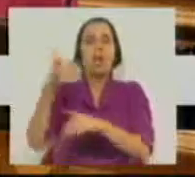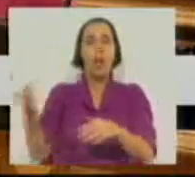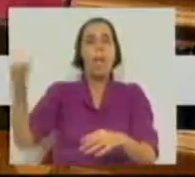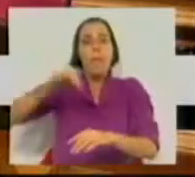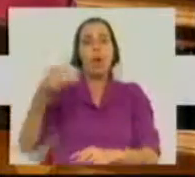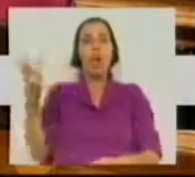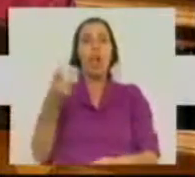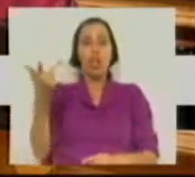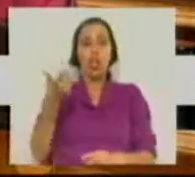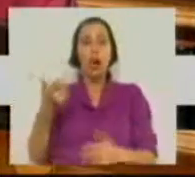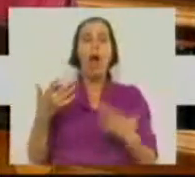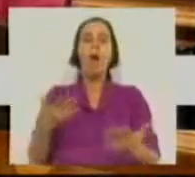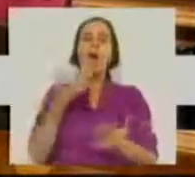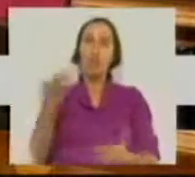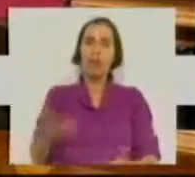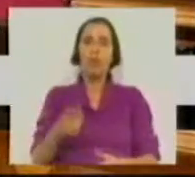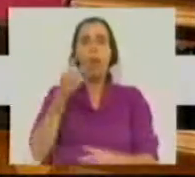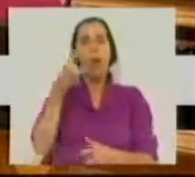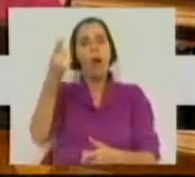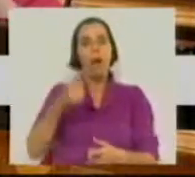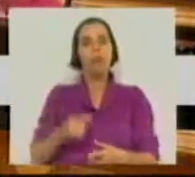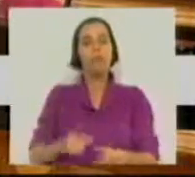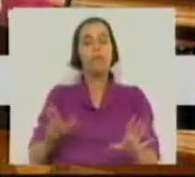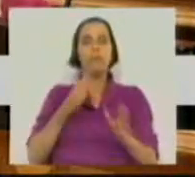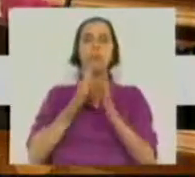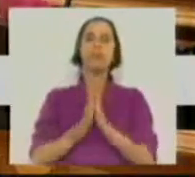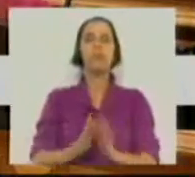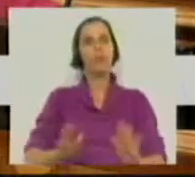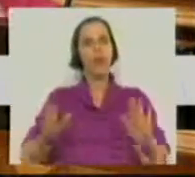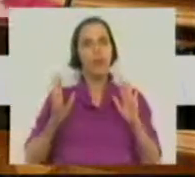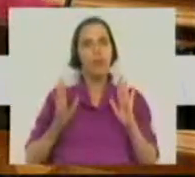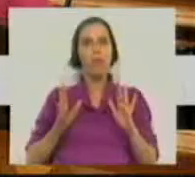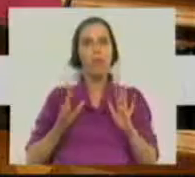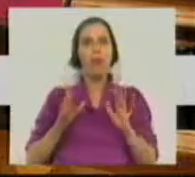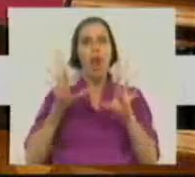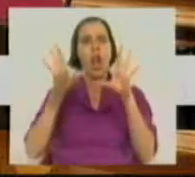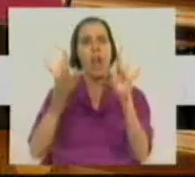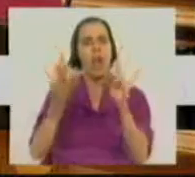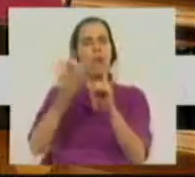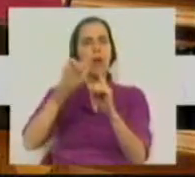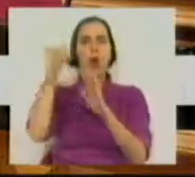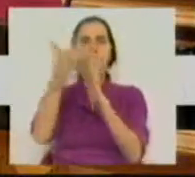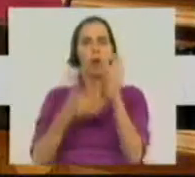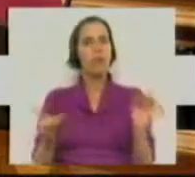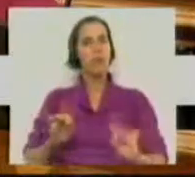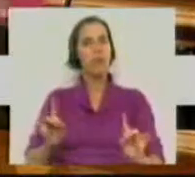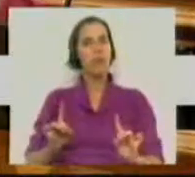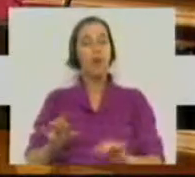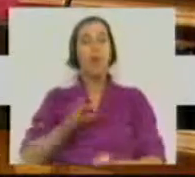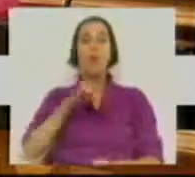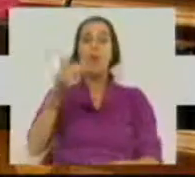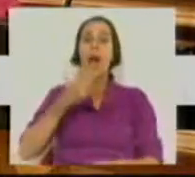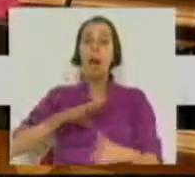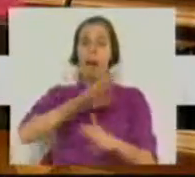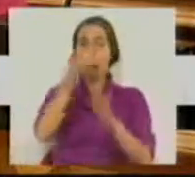mais do que a troika, agora façam a gestão da troika. Por favor, não mexam na Constituição. Os senhores